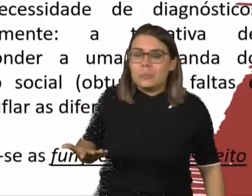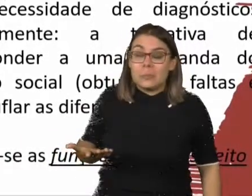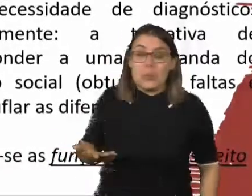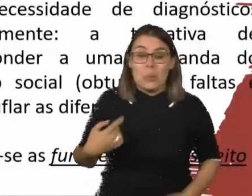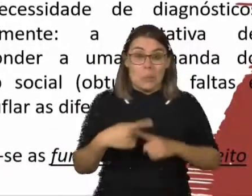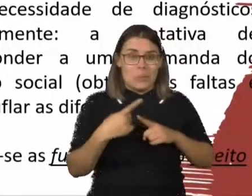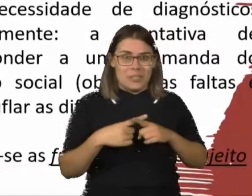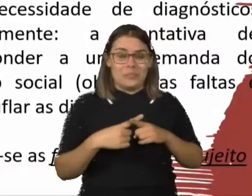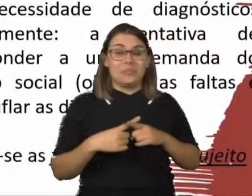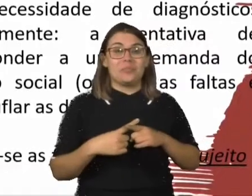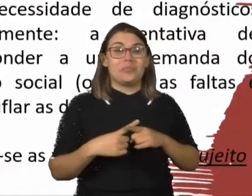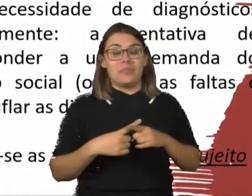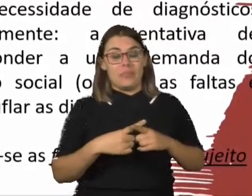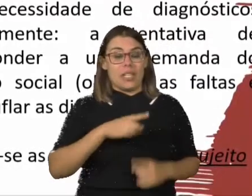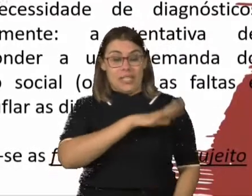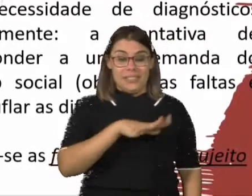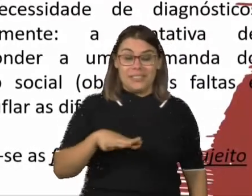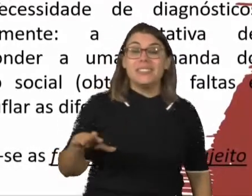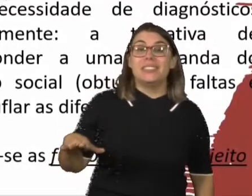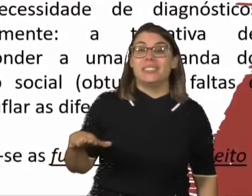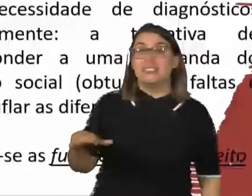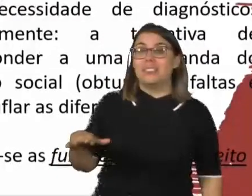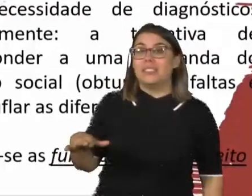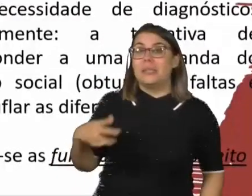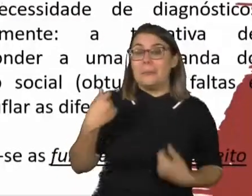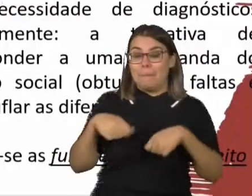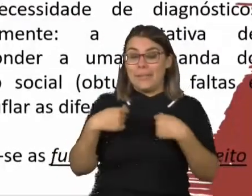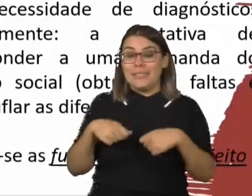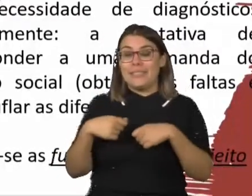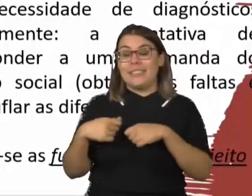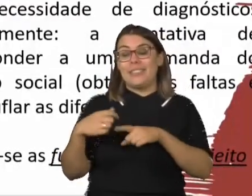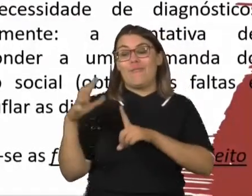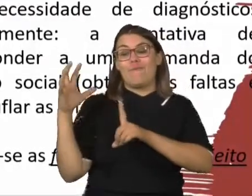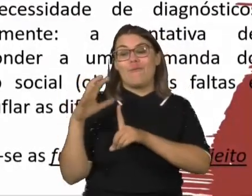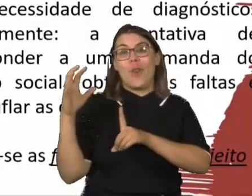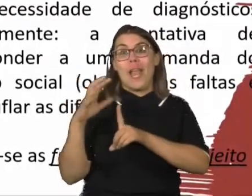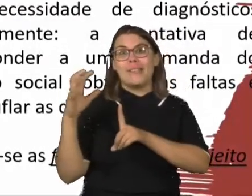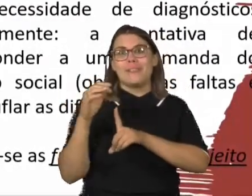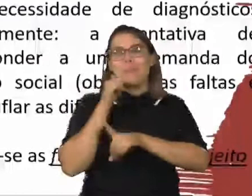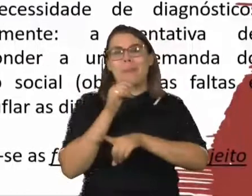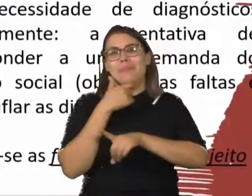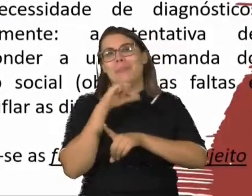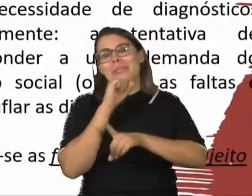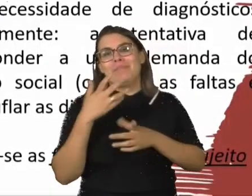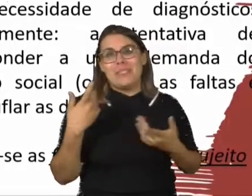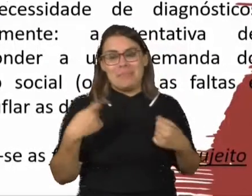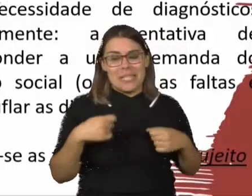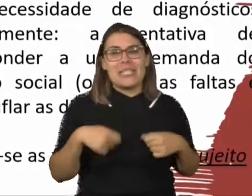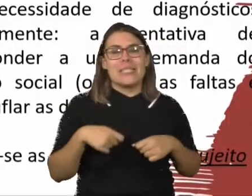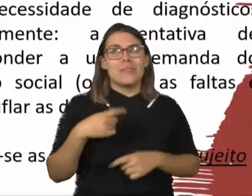criança venha com prejuízos orgânicos, há uma dimensão subjetiva presente e isso precisa sim ser